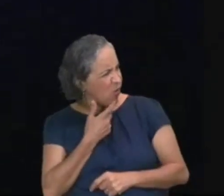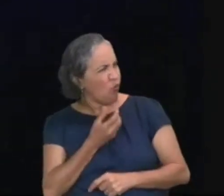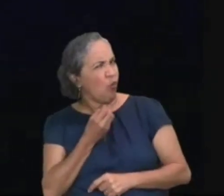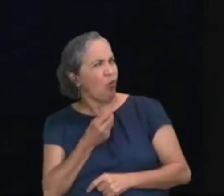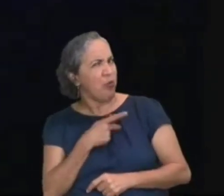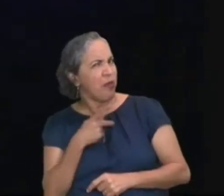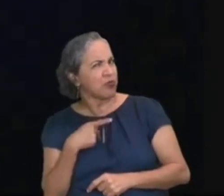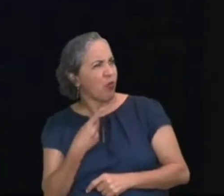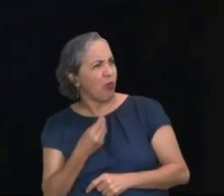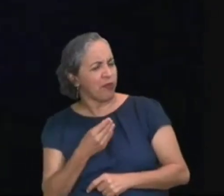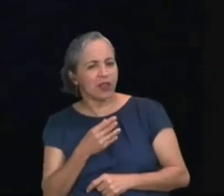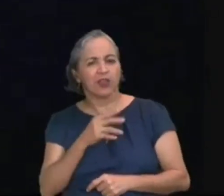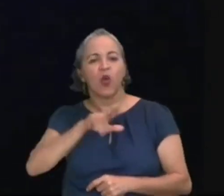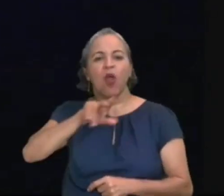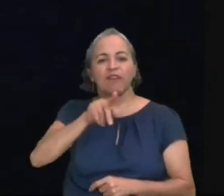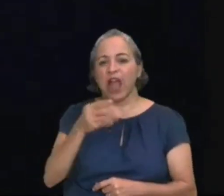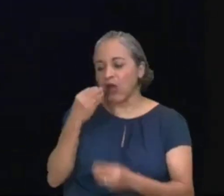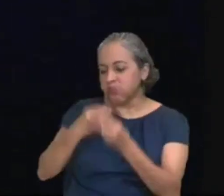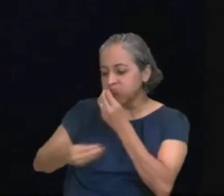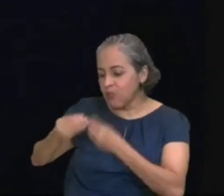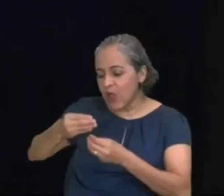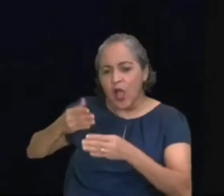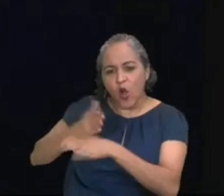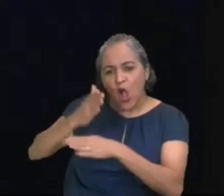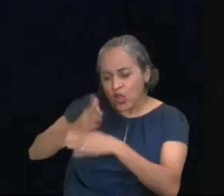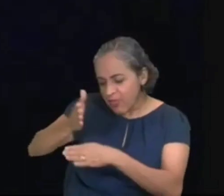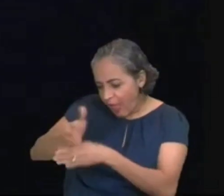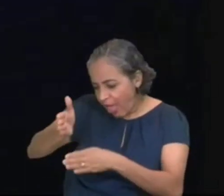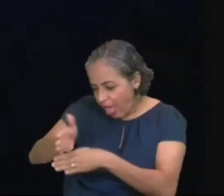comer, não significa, que você vai pegar isso aqui, e botar na sua salada, não,